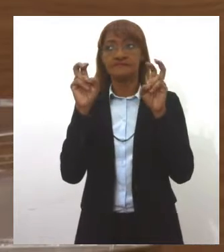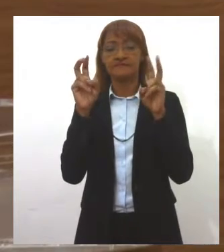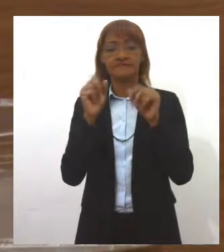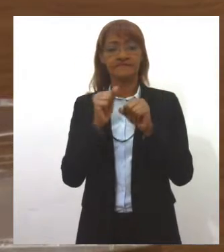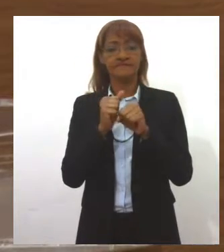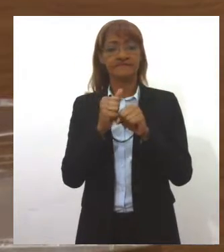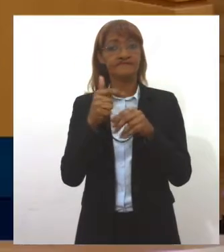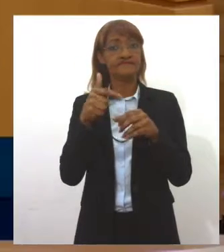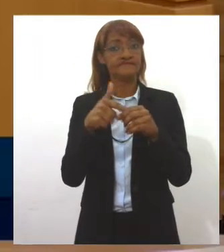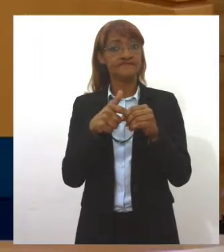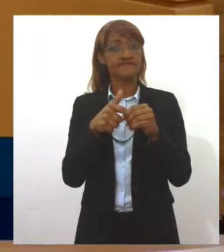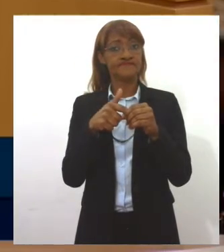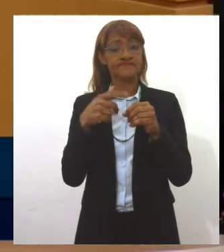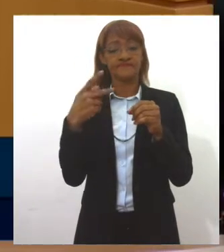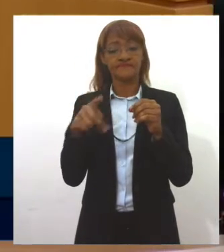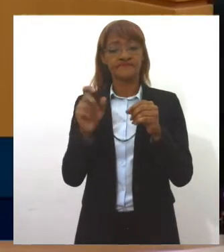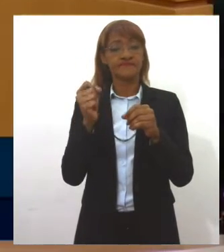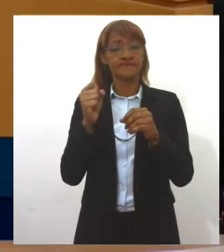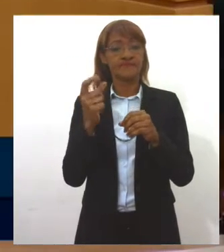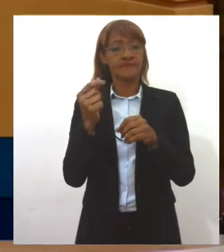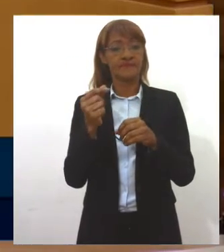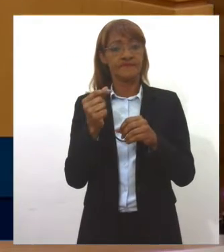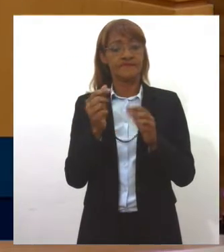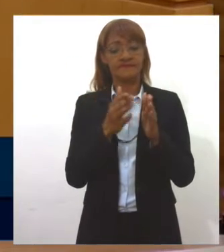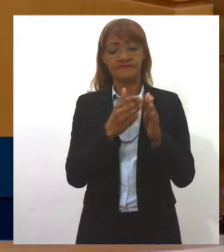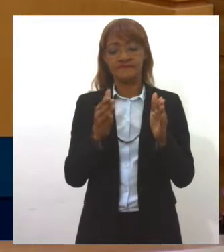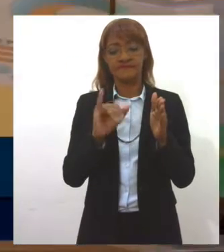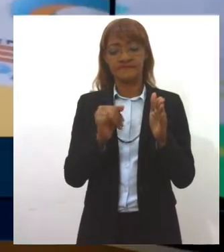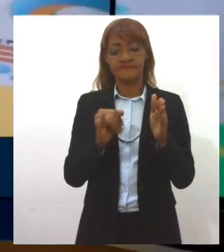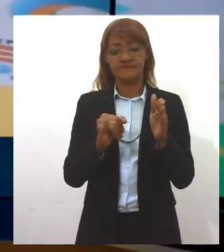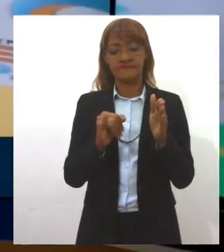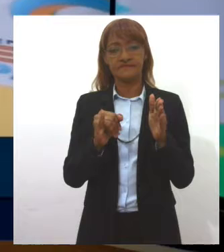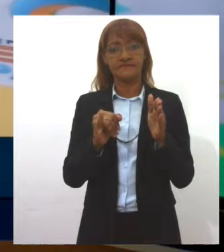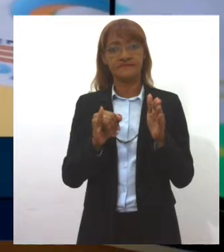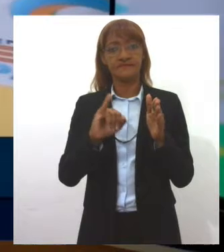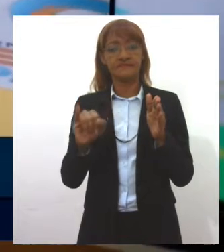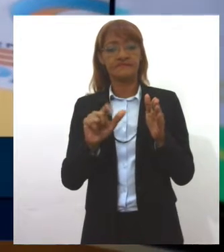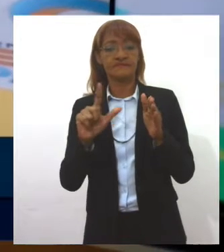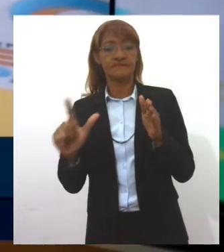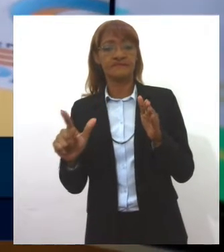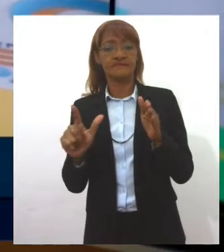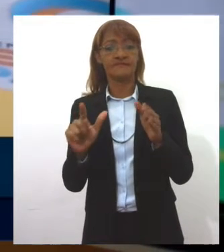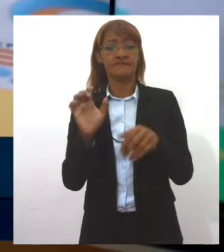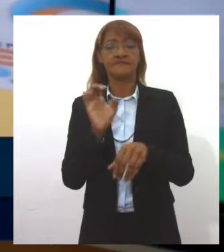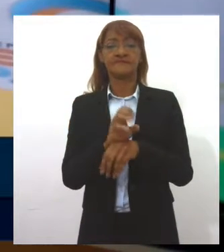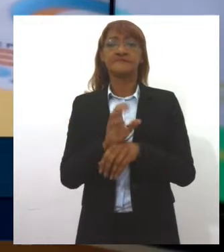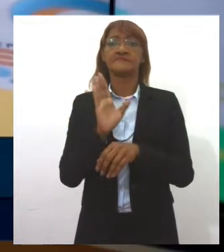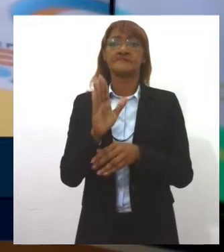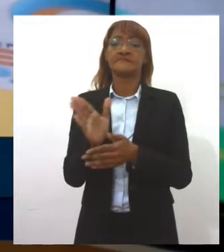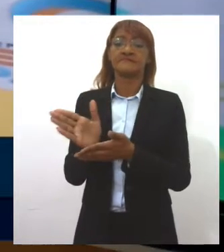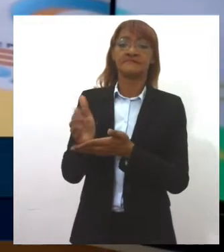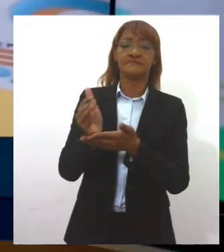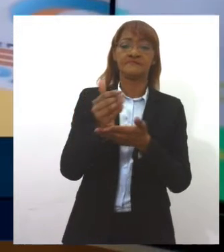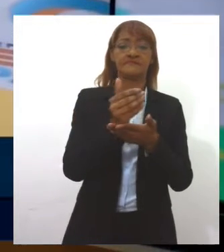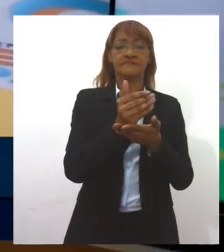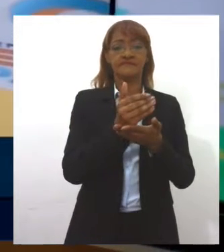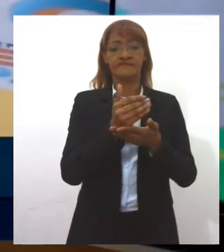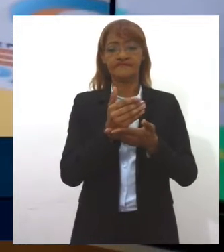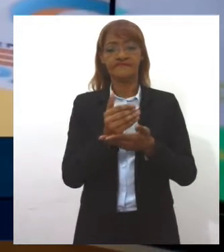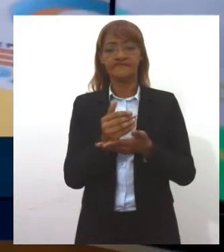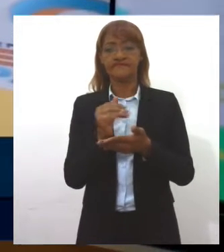da gasolina em Sergipe. De janeiro a junho desse ano, deputado Garibaldi, o Estado já arrecadou, só de